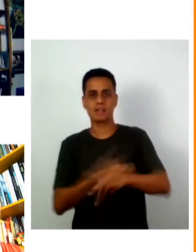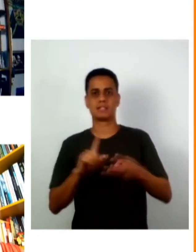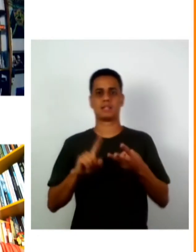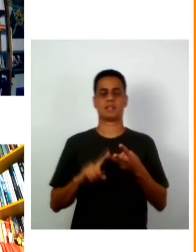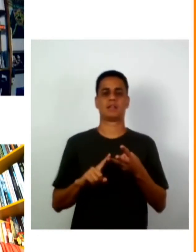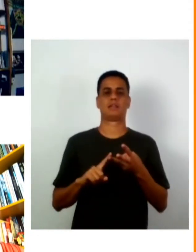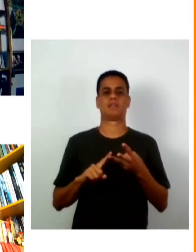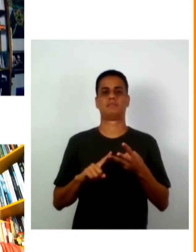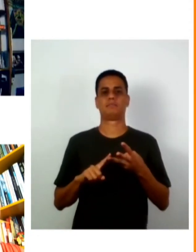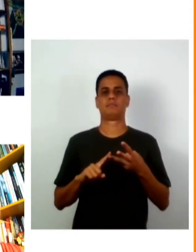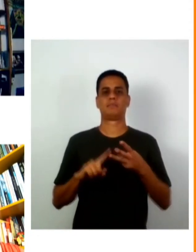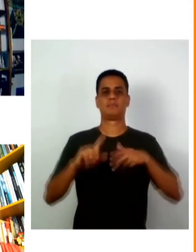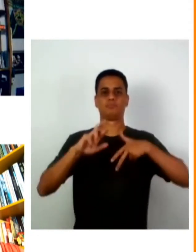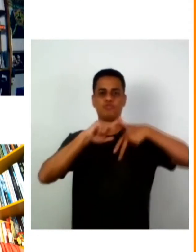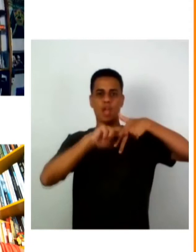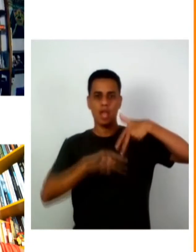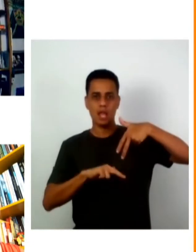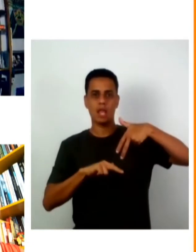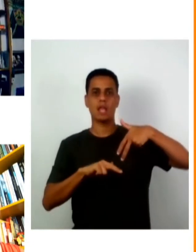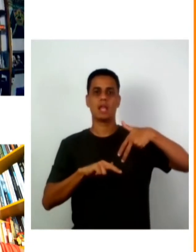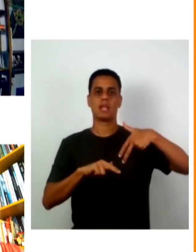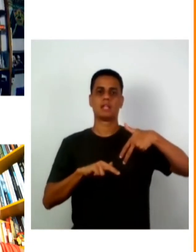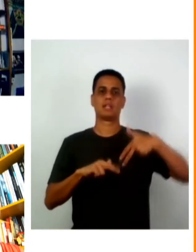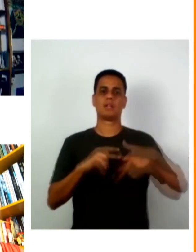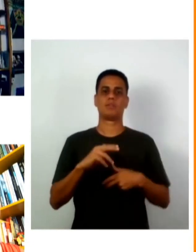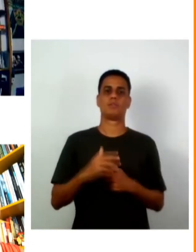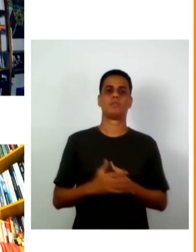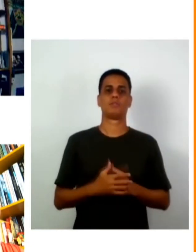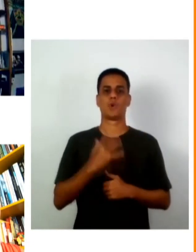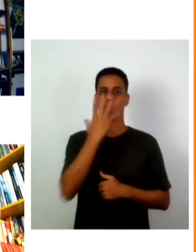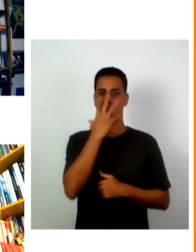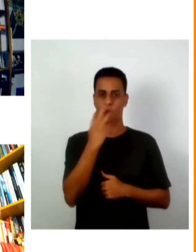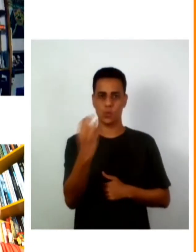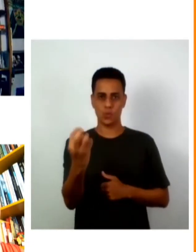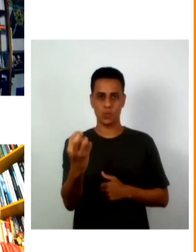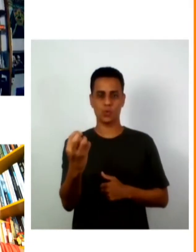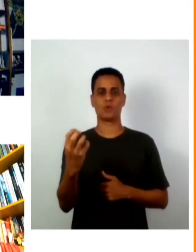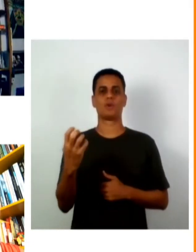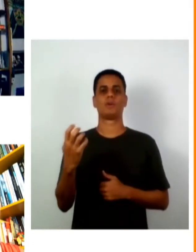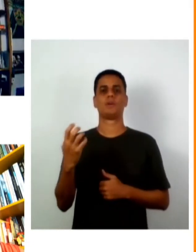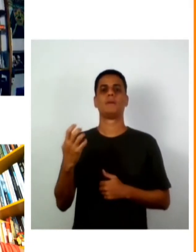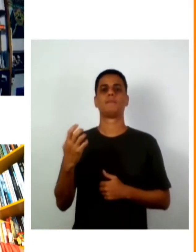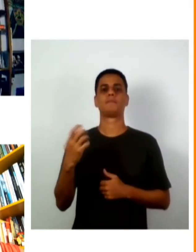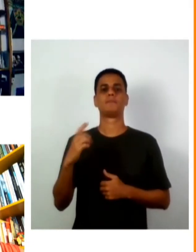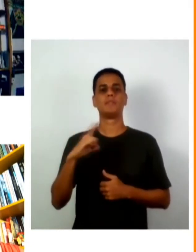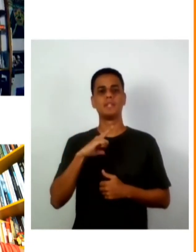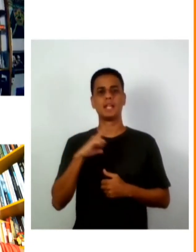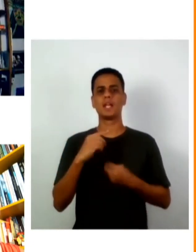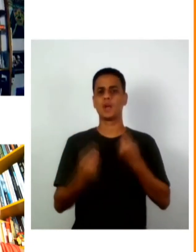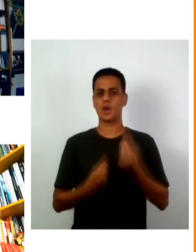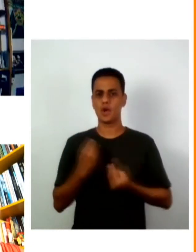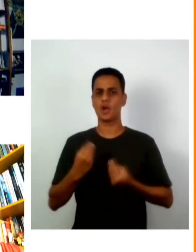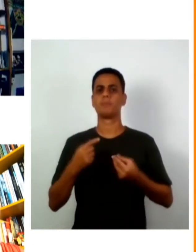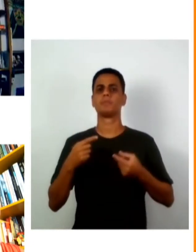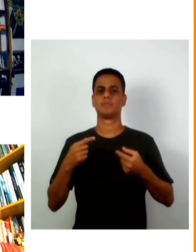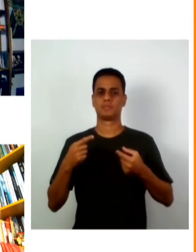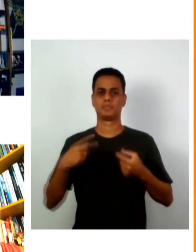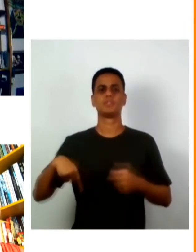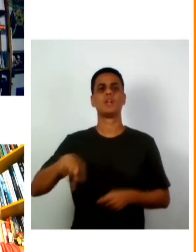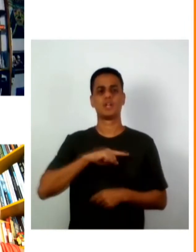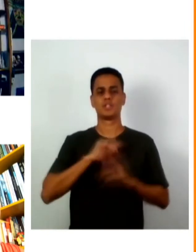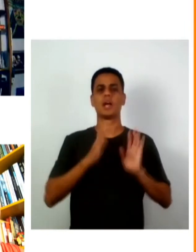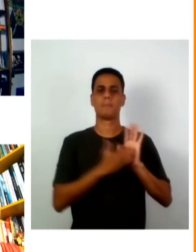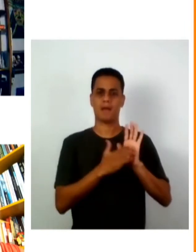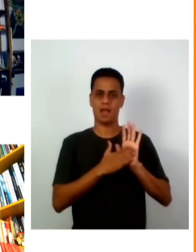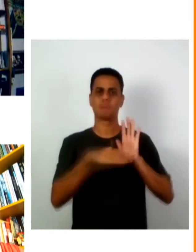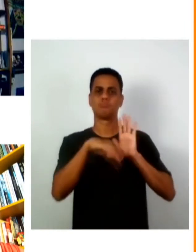e o eu percebo que essa mudança que vem acontecendo em relação a gente falar sobre isso isso está na pauta vem através da